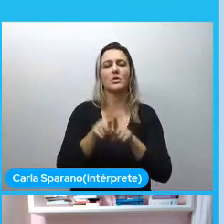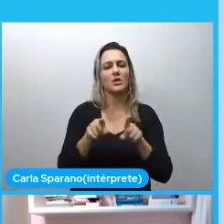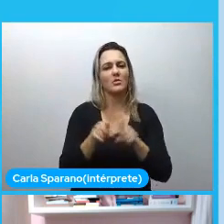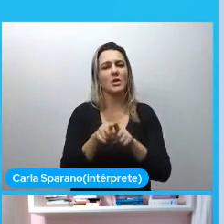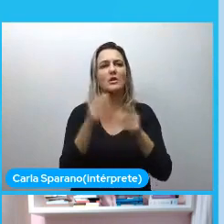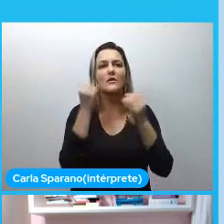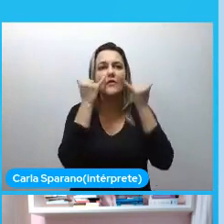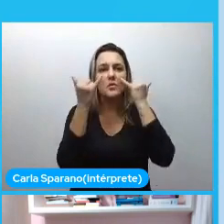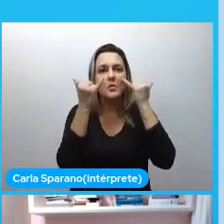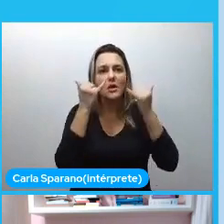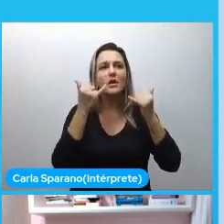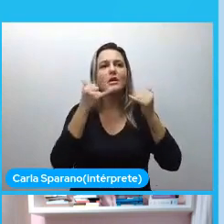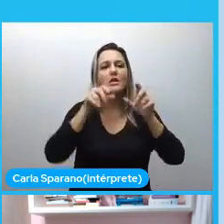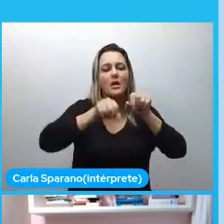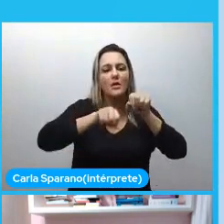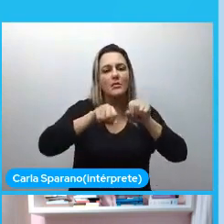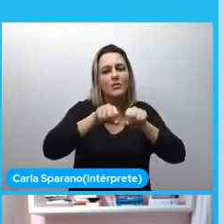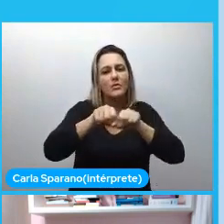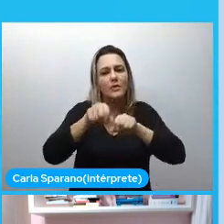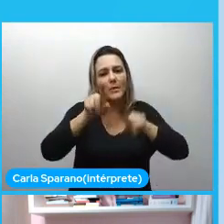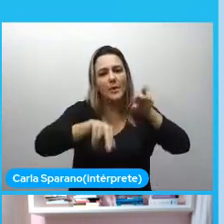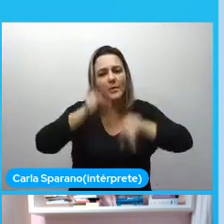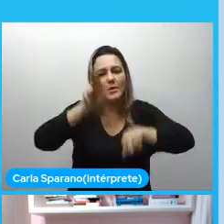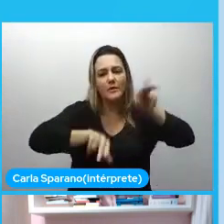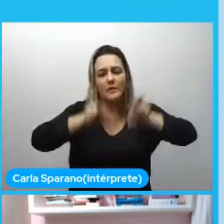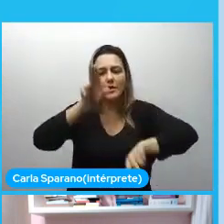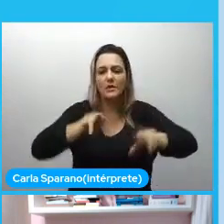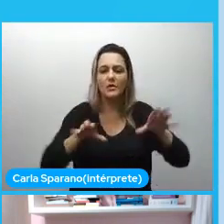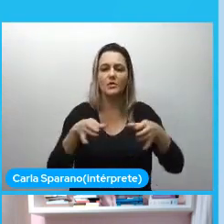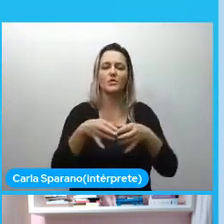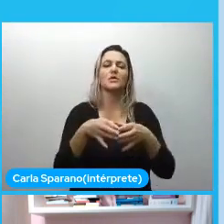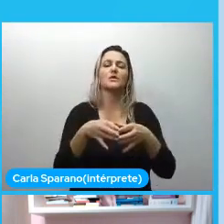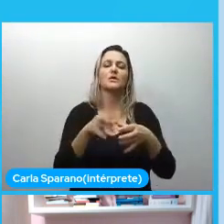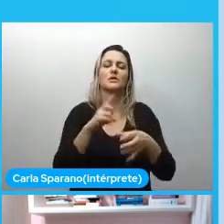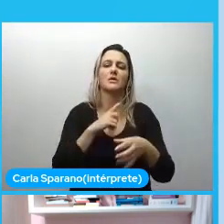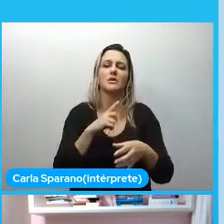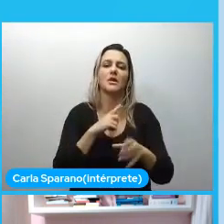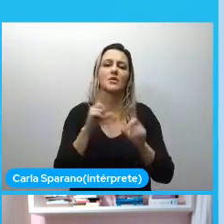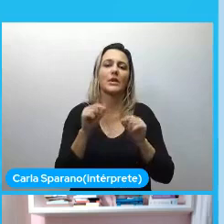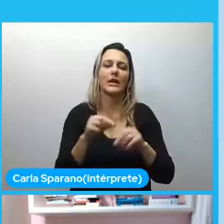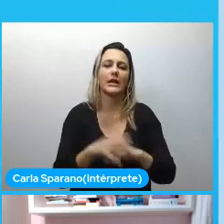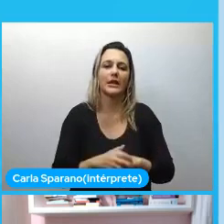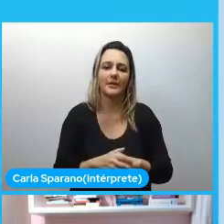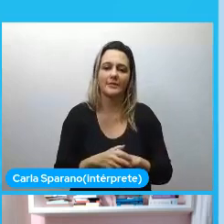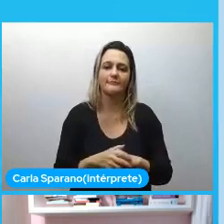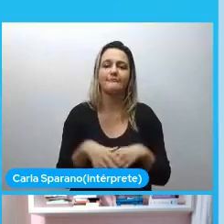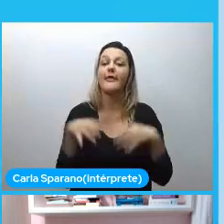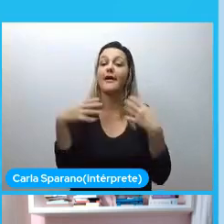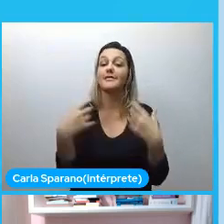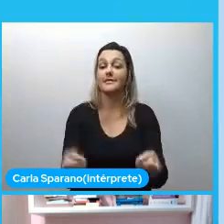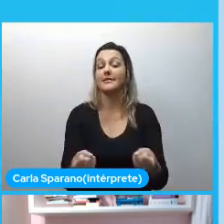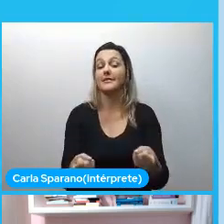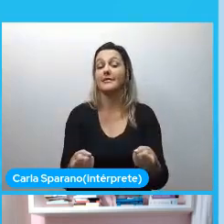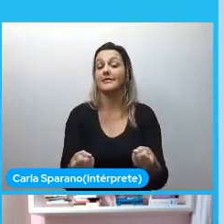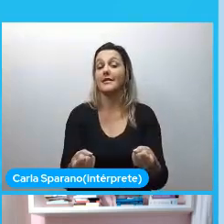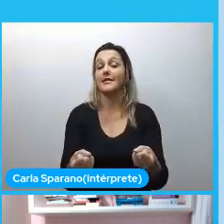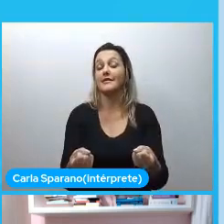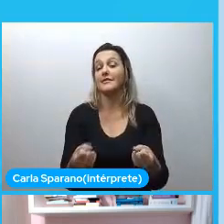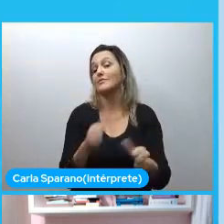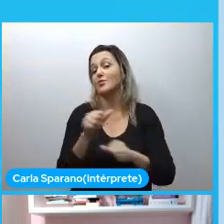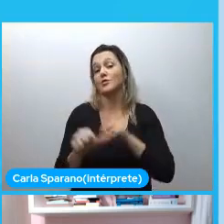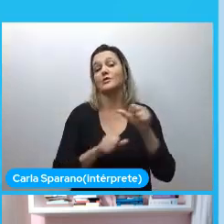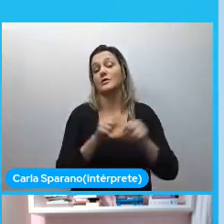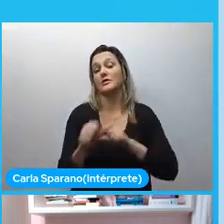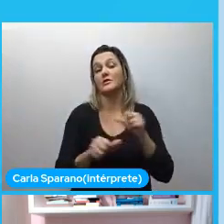pessoas diferentes em tudo um pouco a gente tem essa questão de aceitar as mudanças então aceitar que